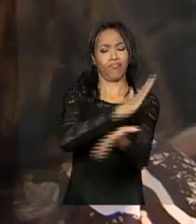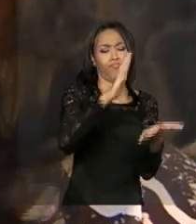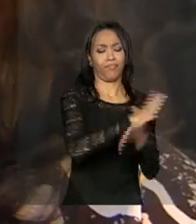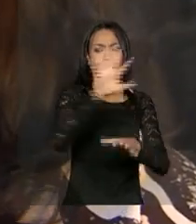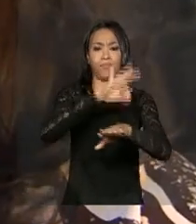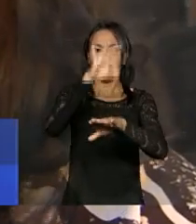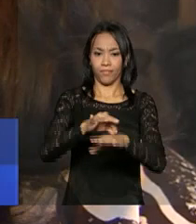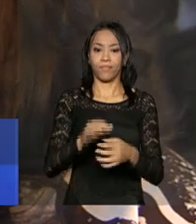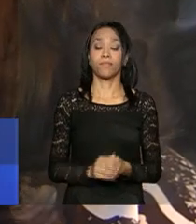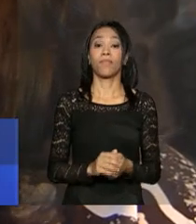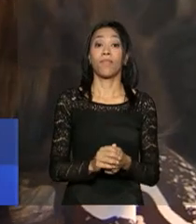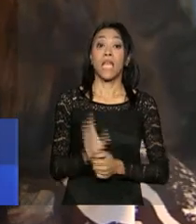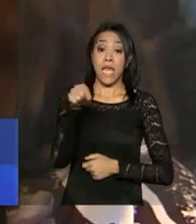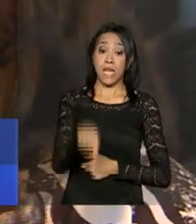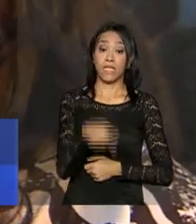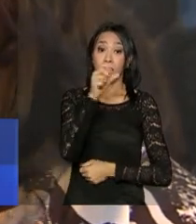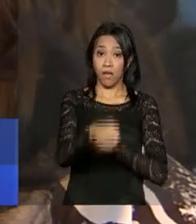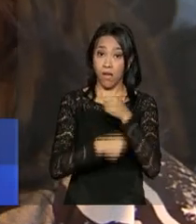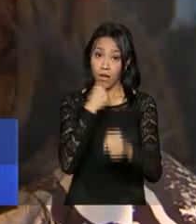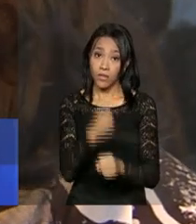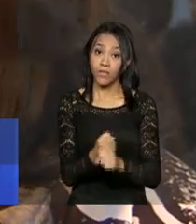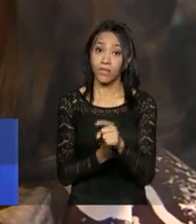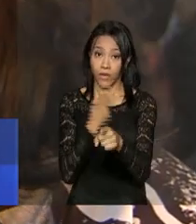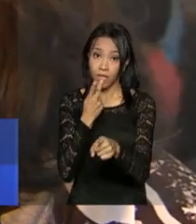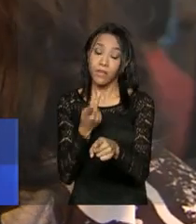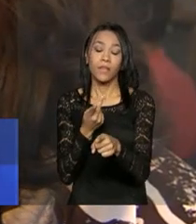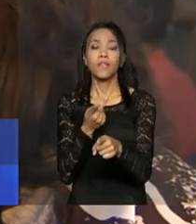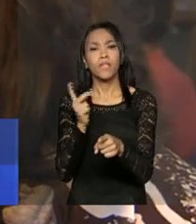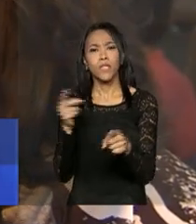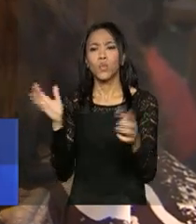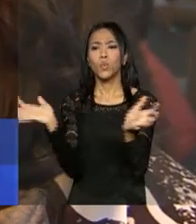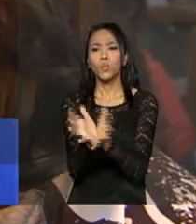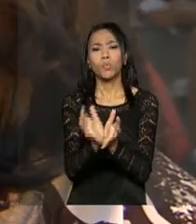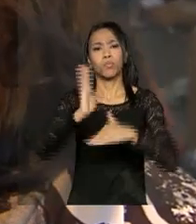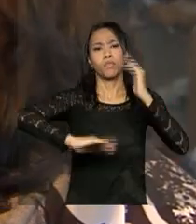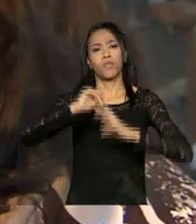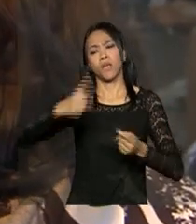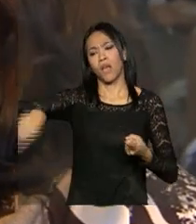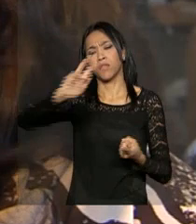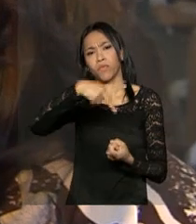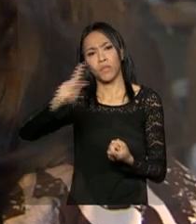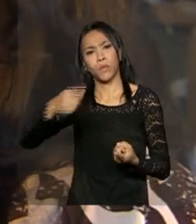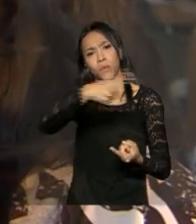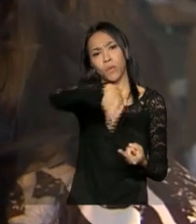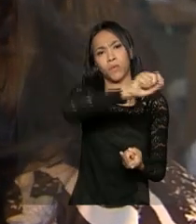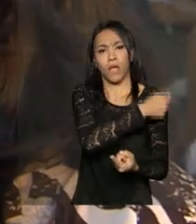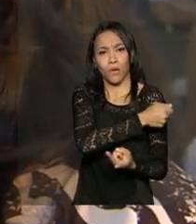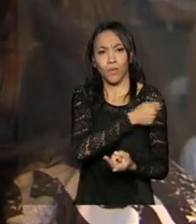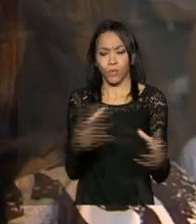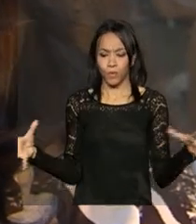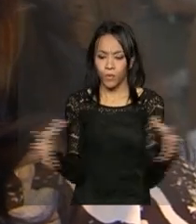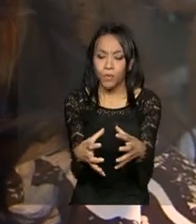ano, desde o primeiro dia de aula, a gente fez um trabalho coletivo em equipe com nossos professores e alunos. O momento é os